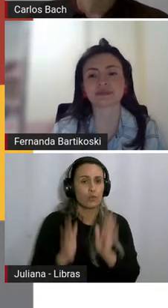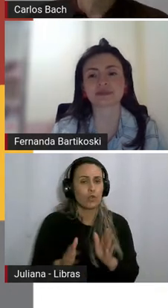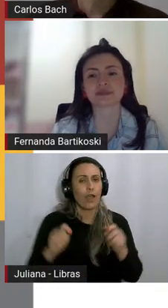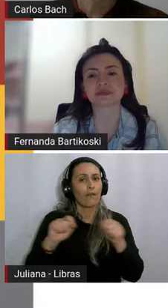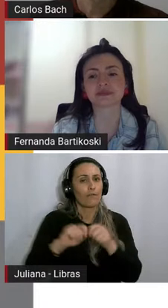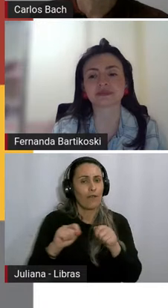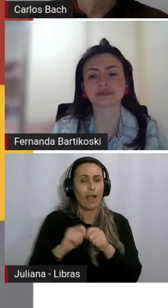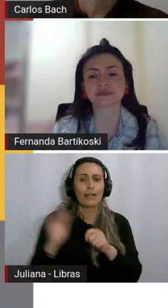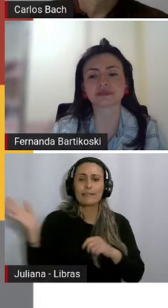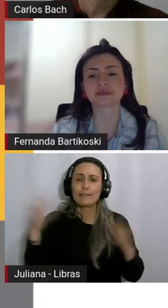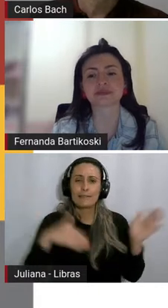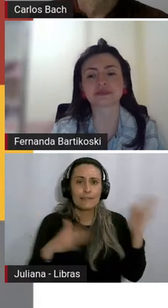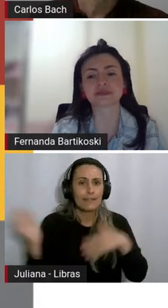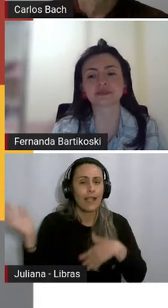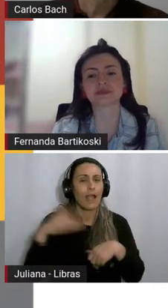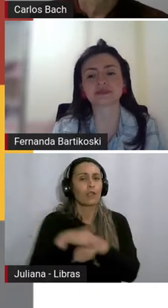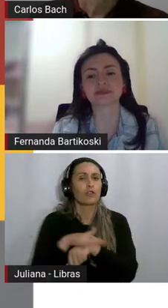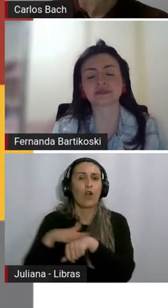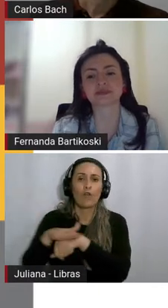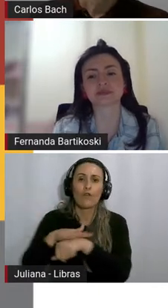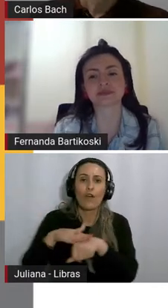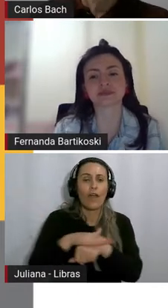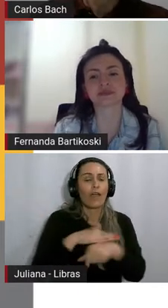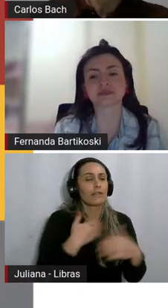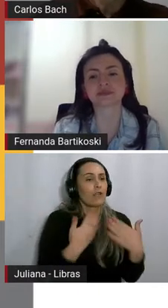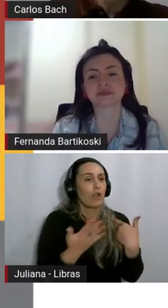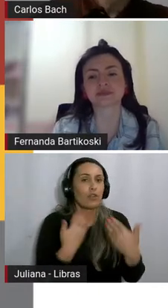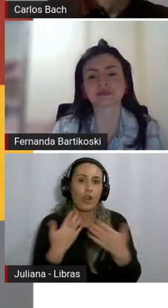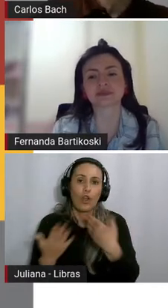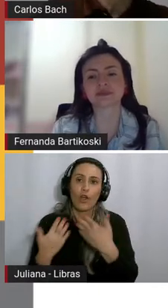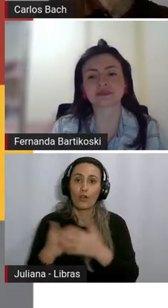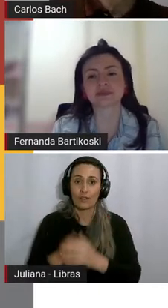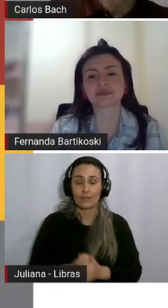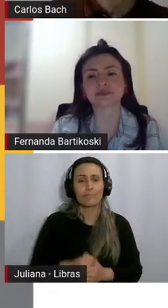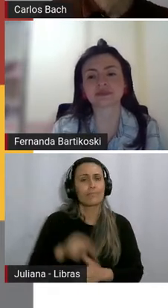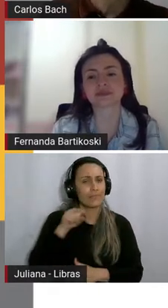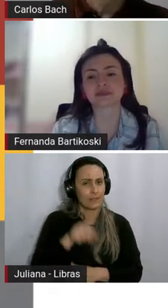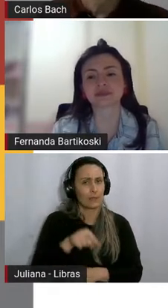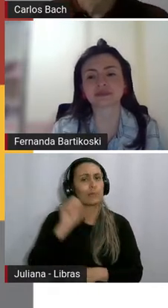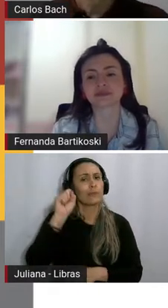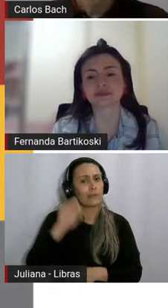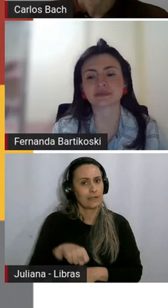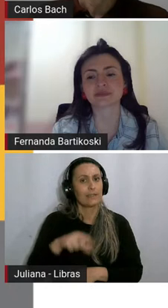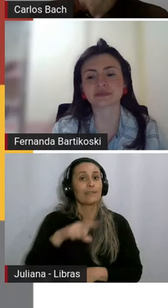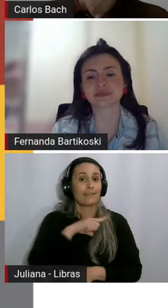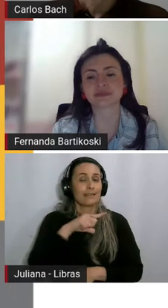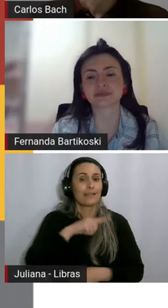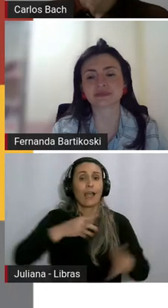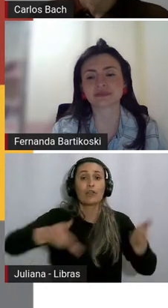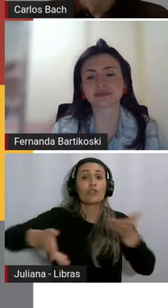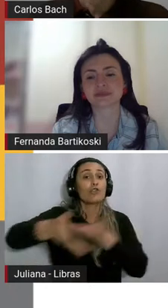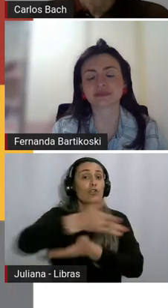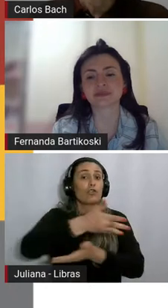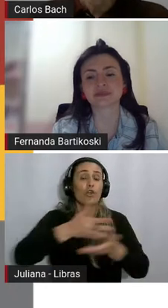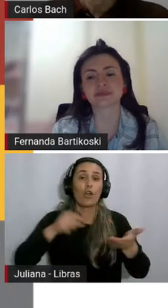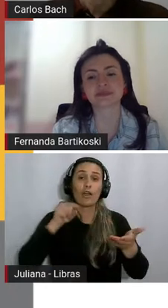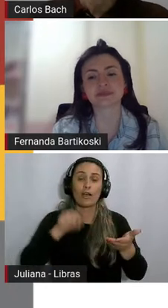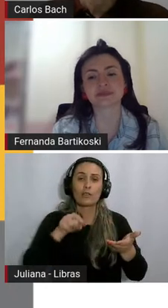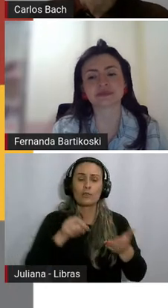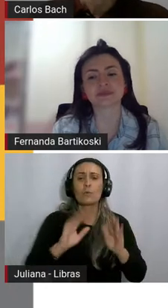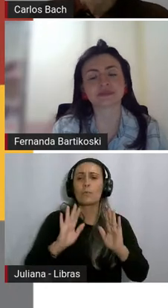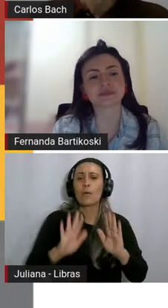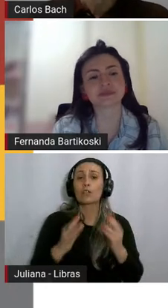conversados, falados, dialogados, eles sim conversam com esse universo do leitor, mas como em algum